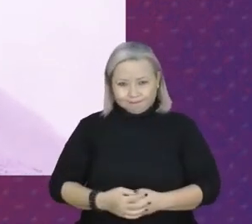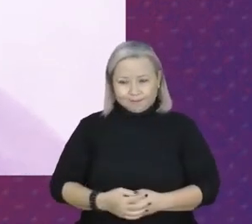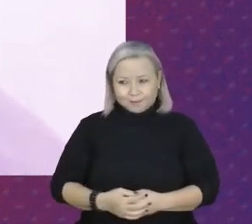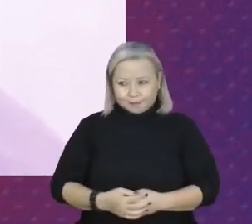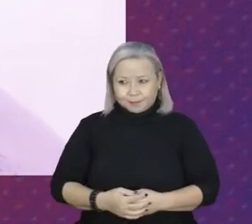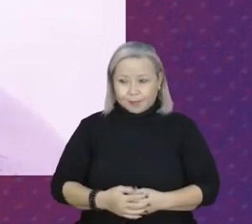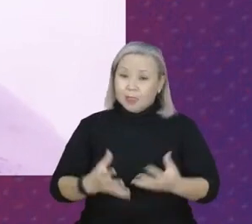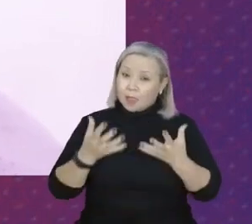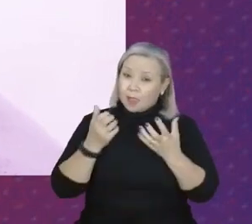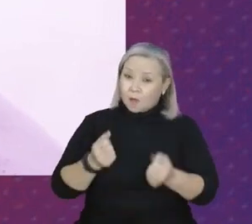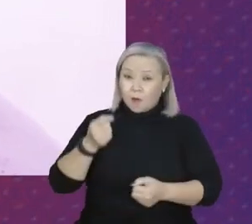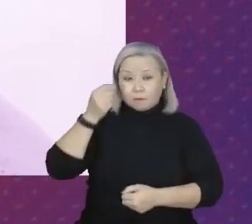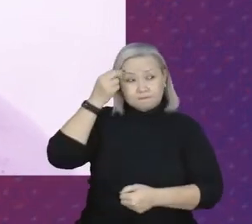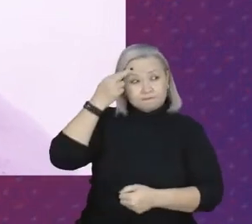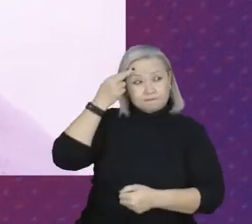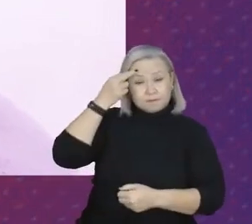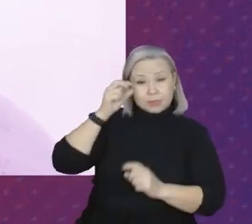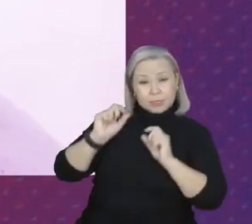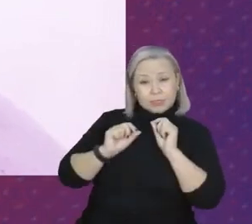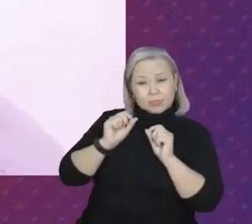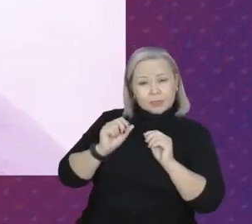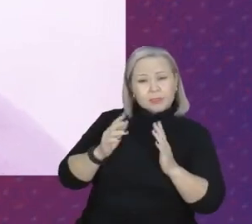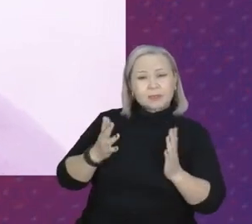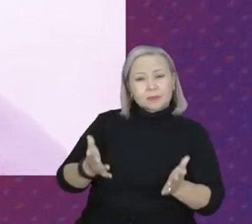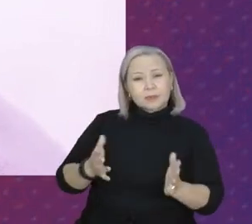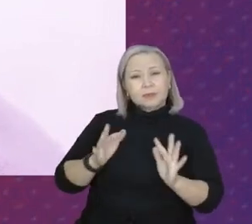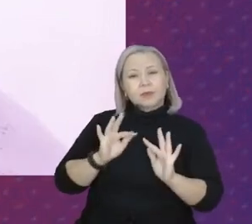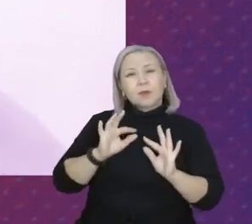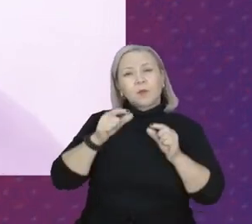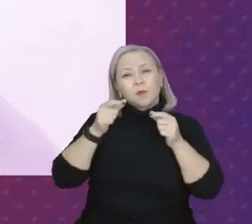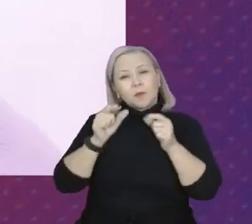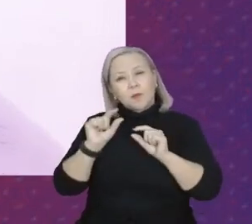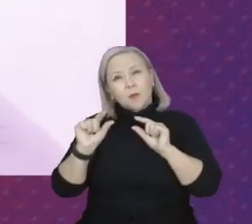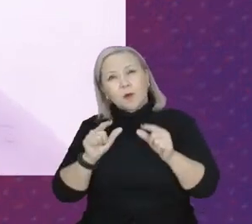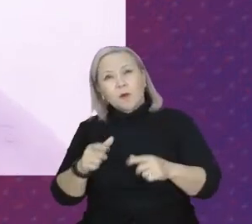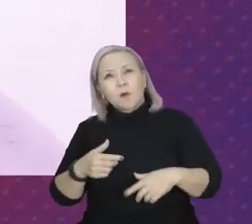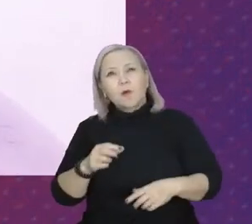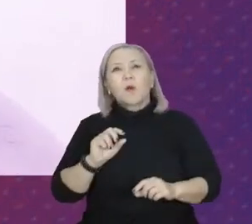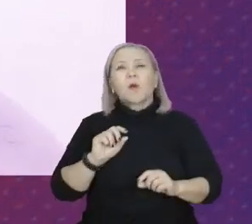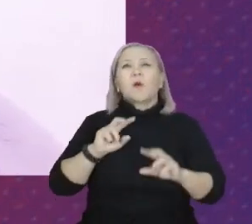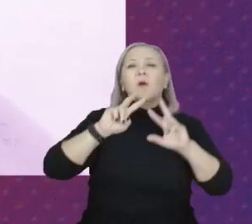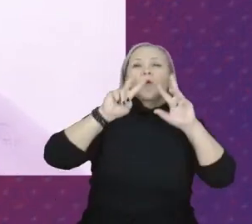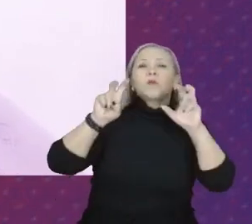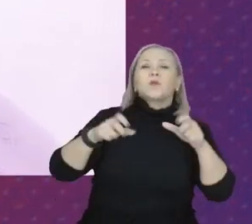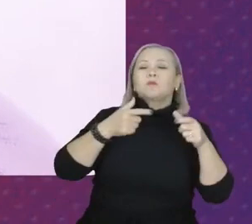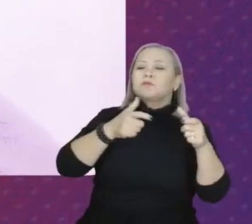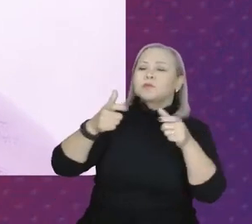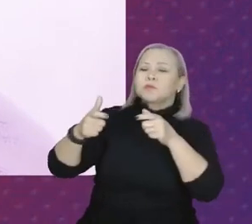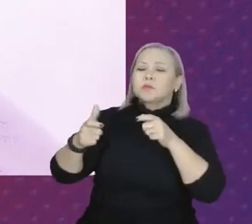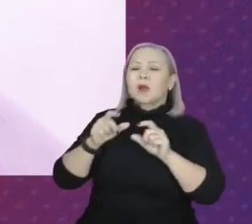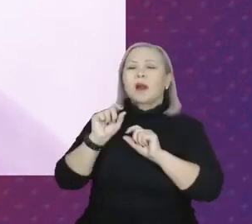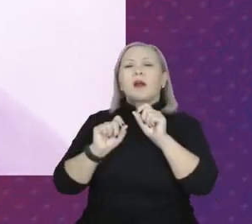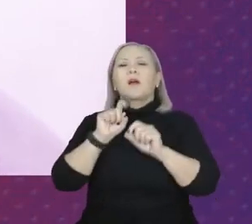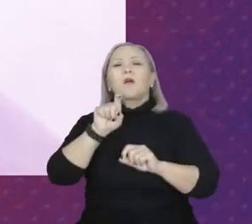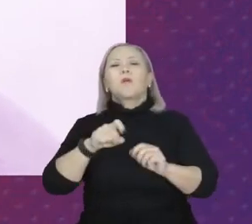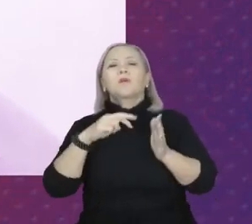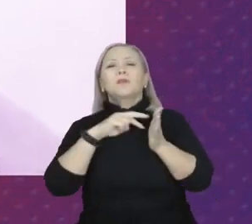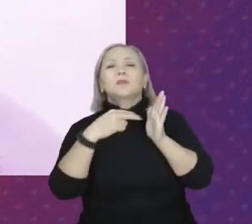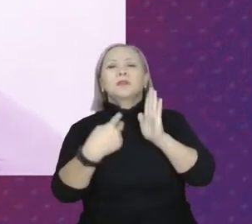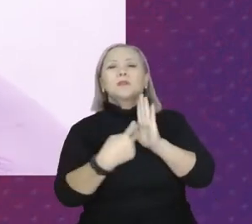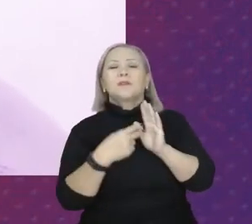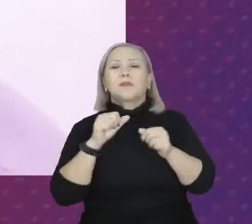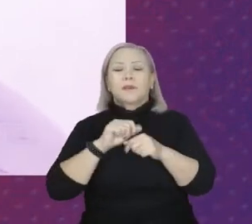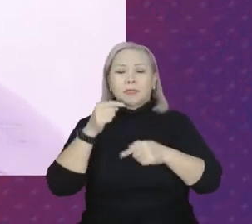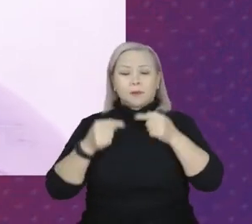Vamos pensar um pouco sobre os espaços e o que é fazer política? Os espaços,